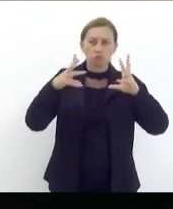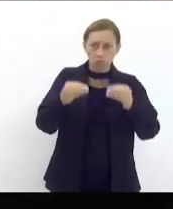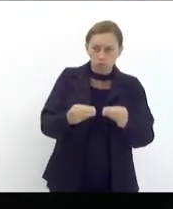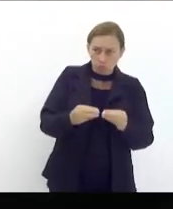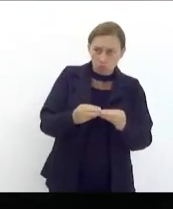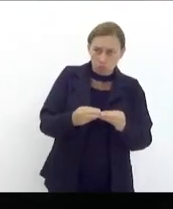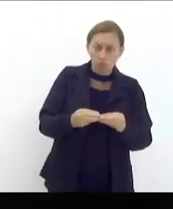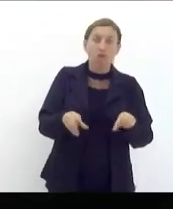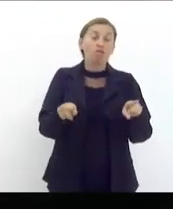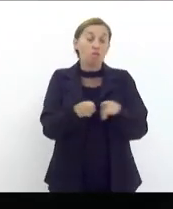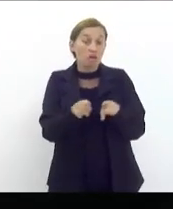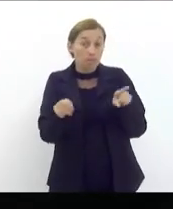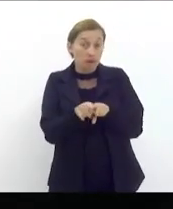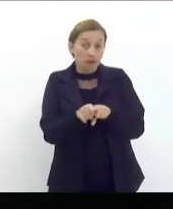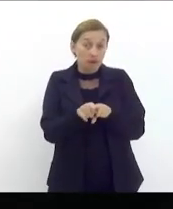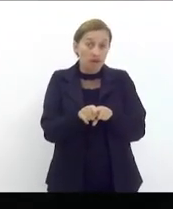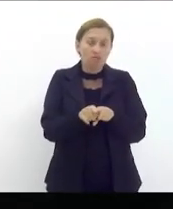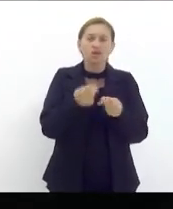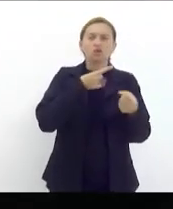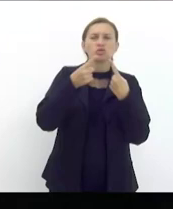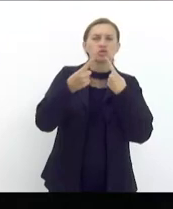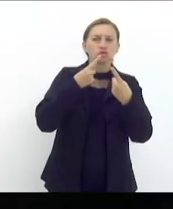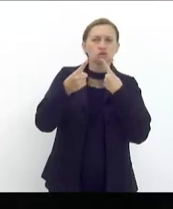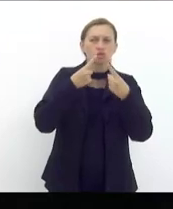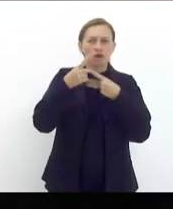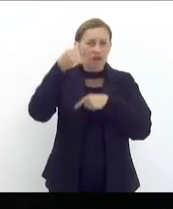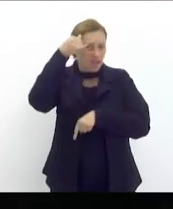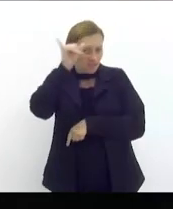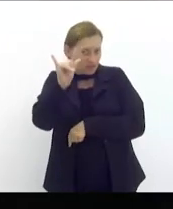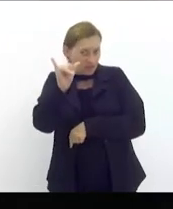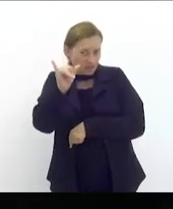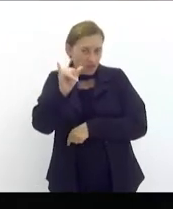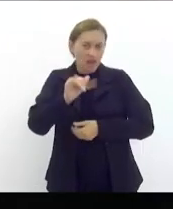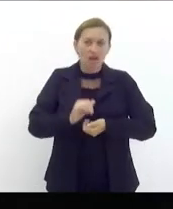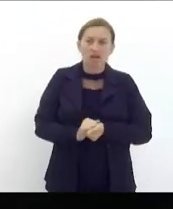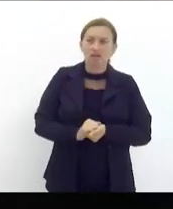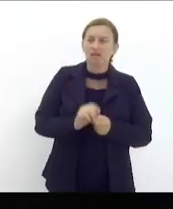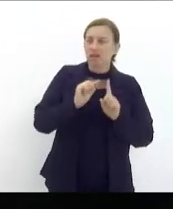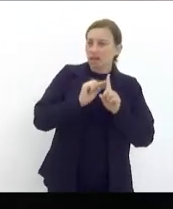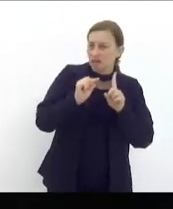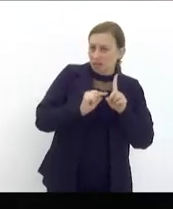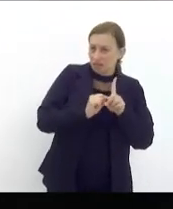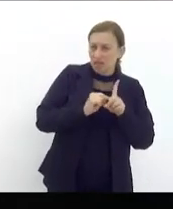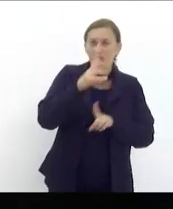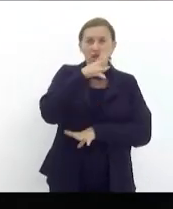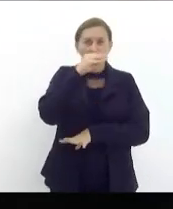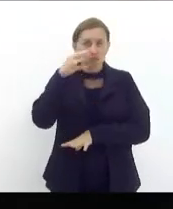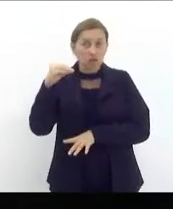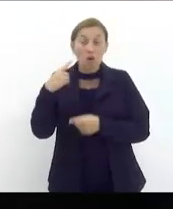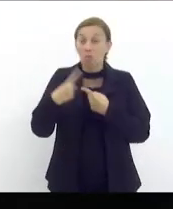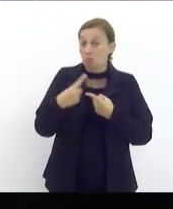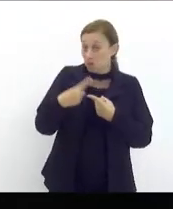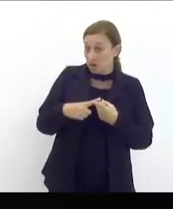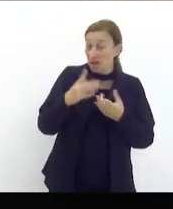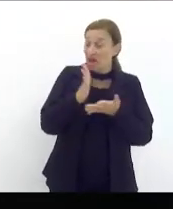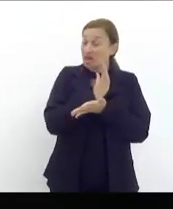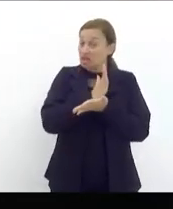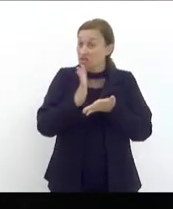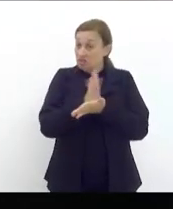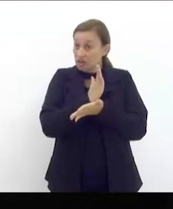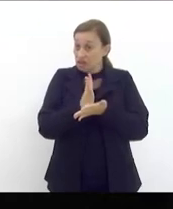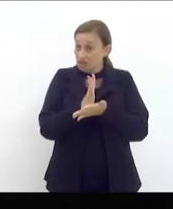também trazer o debate sobre a prevenção da gravidez na adolescência, porque isso muitas vezes